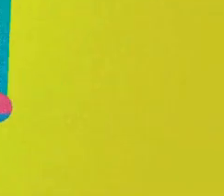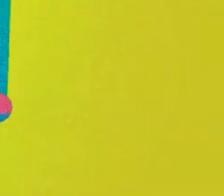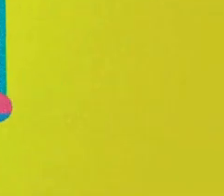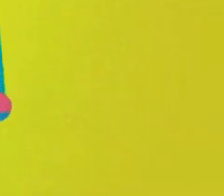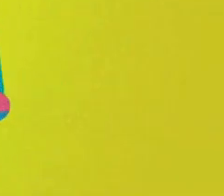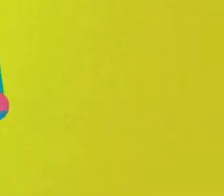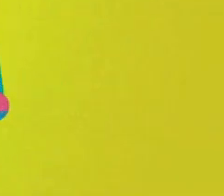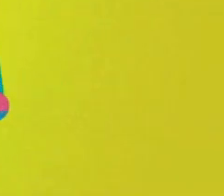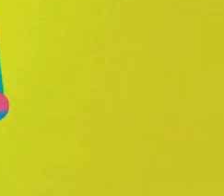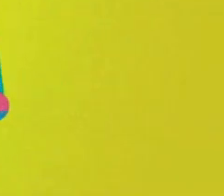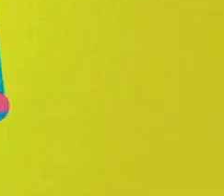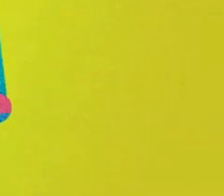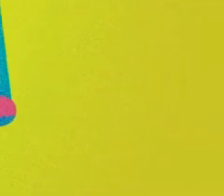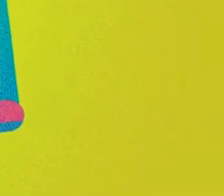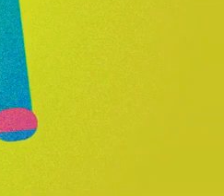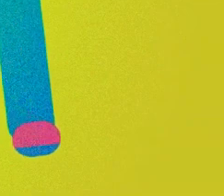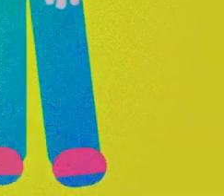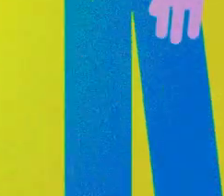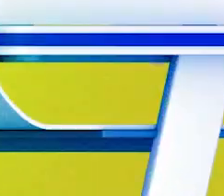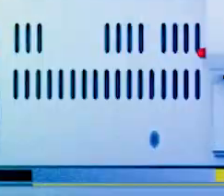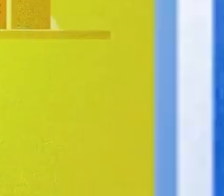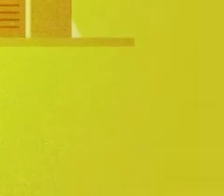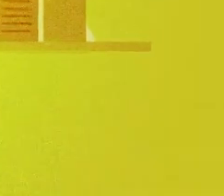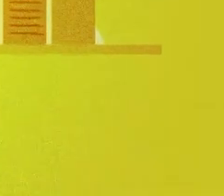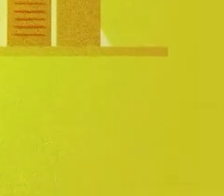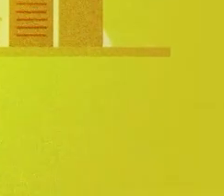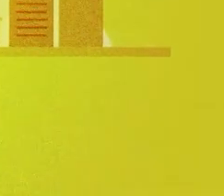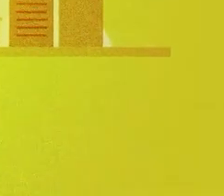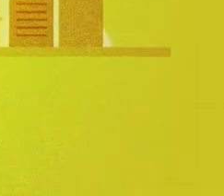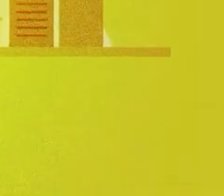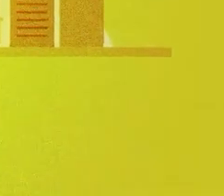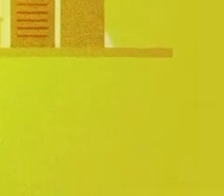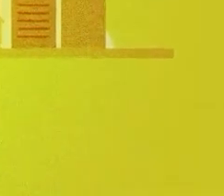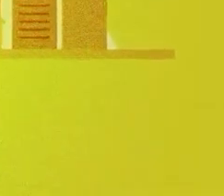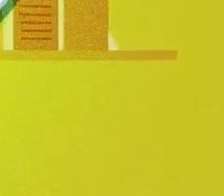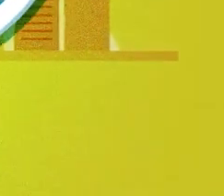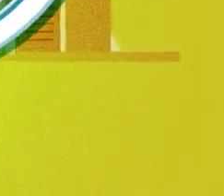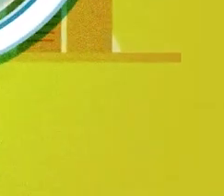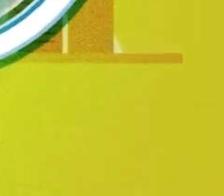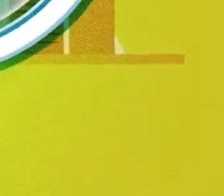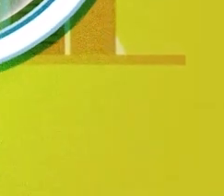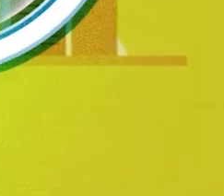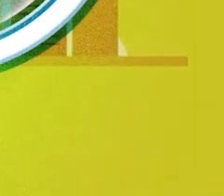O trabalho do eleitor vai muito além de comparecer às urnas e votar.